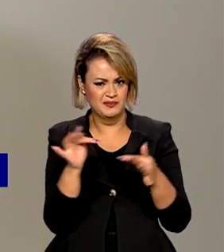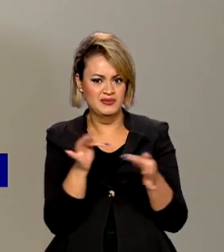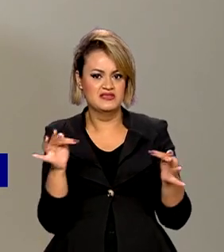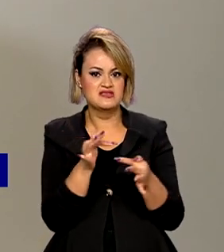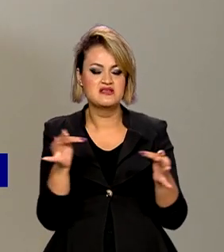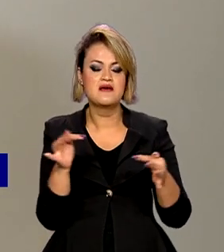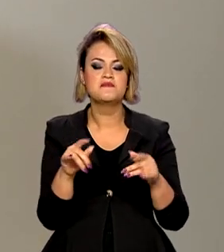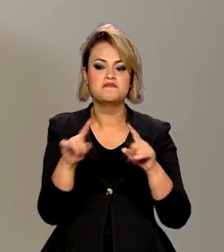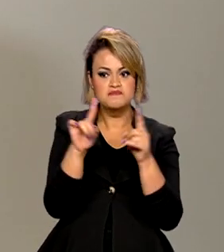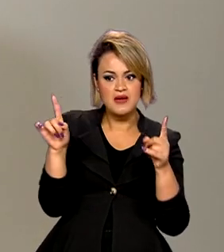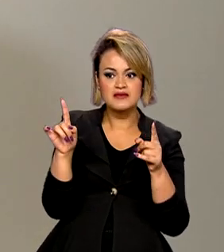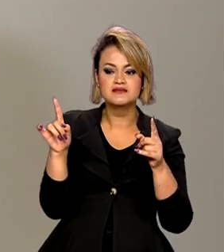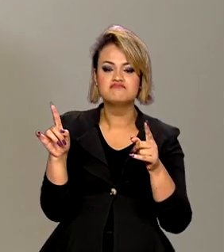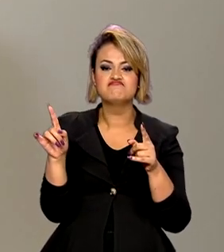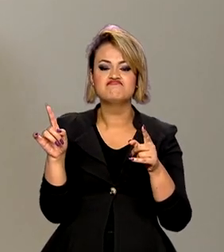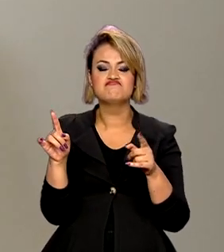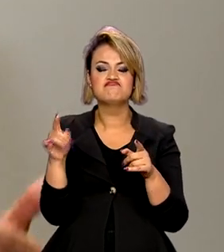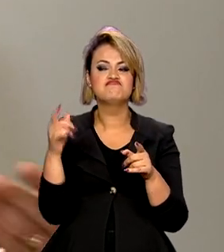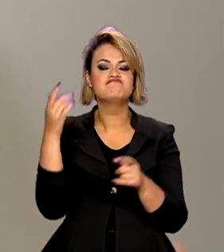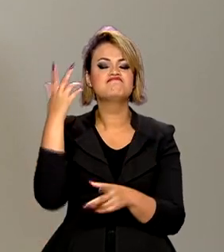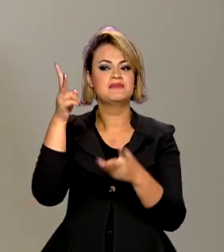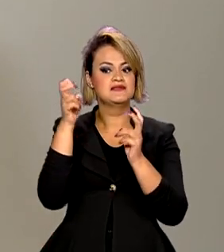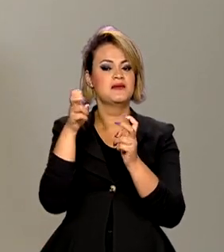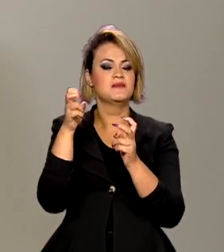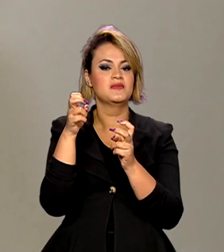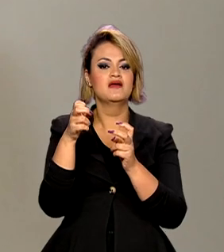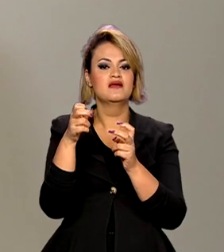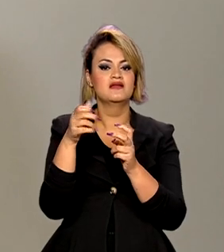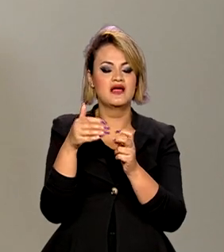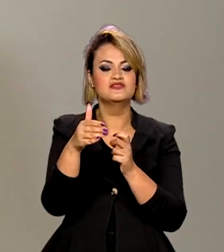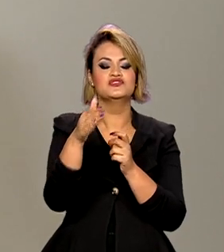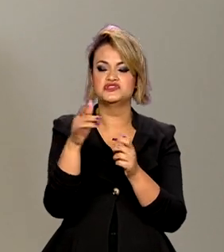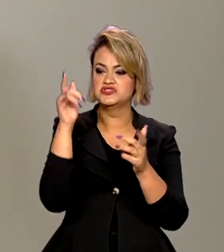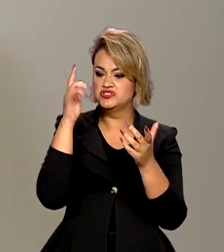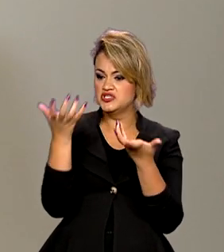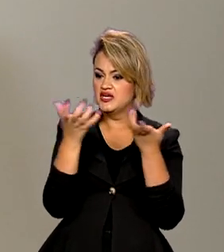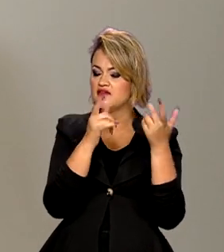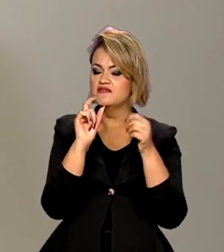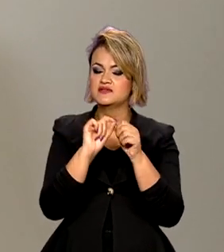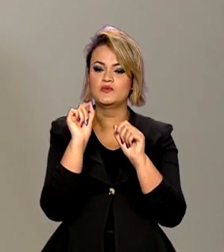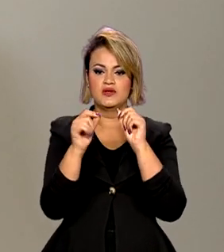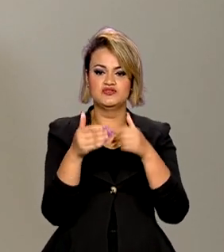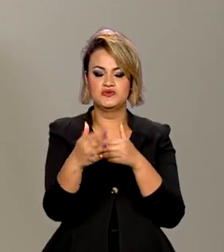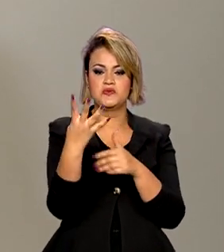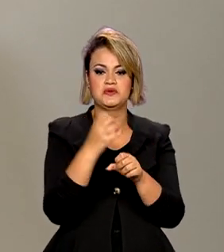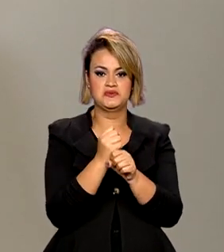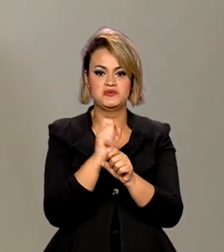mas já sinalizando o que nós pretendemos nesses quatro anos.